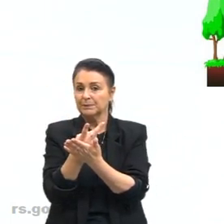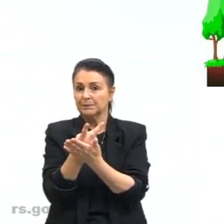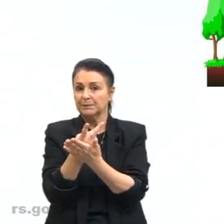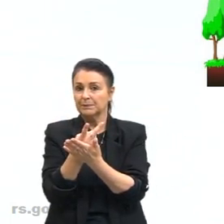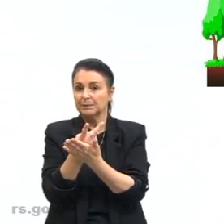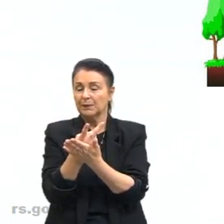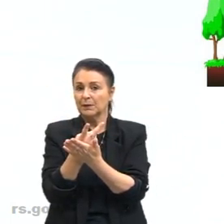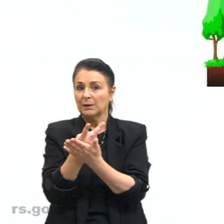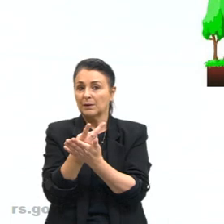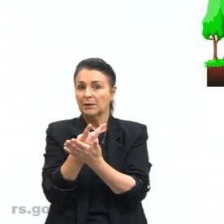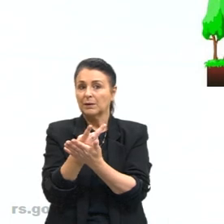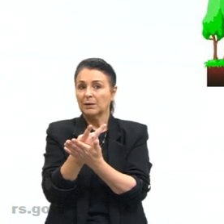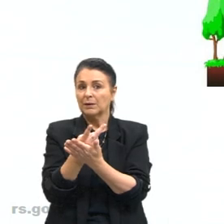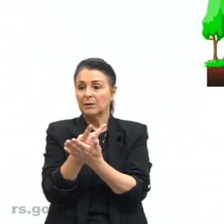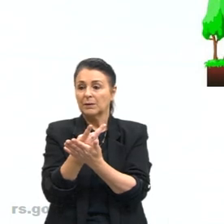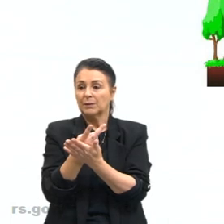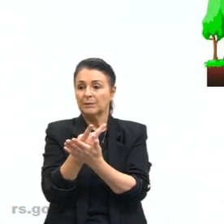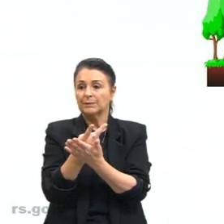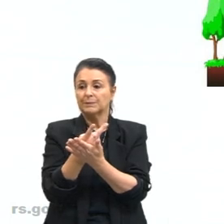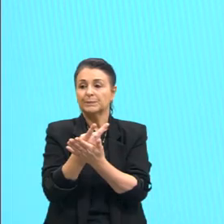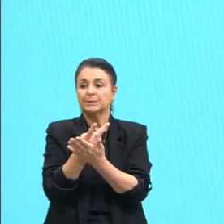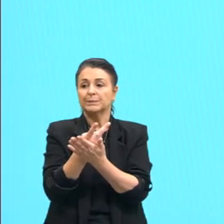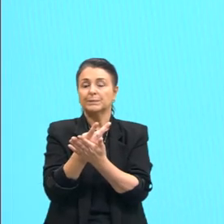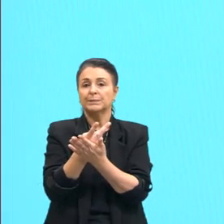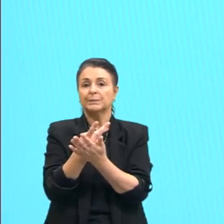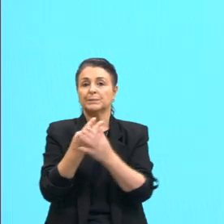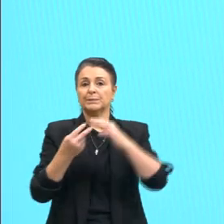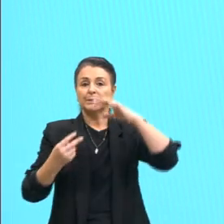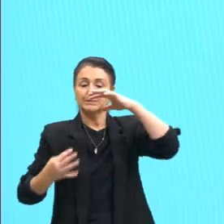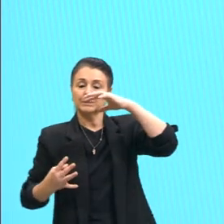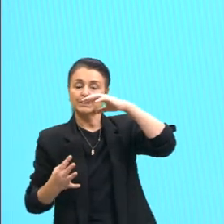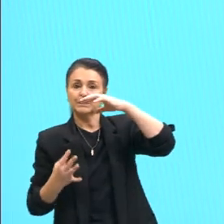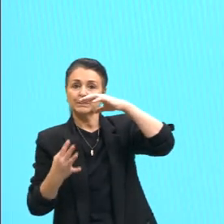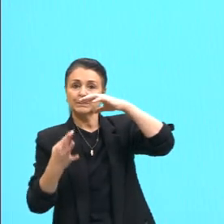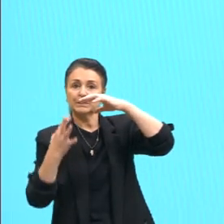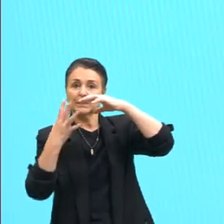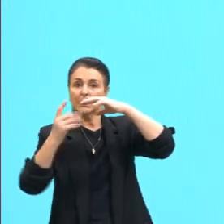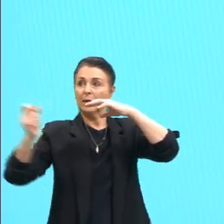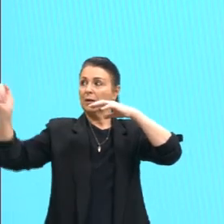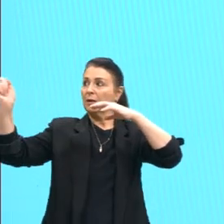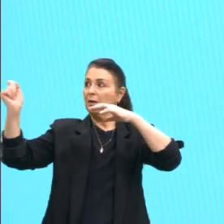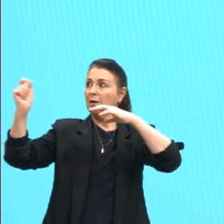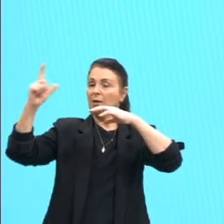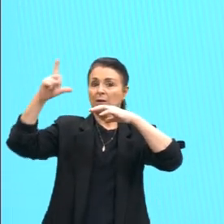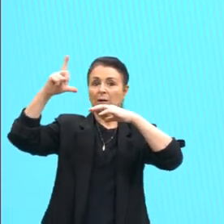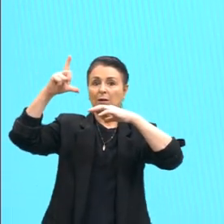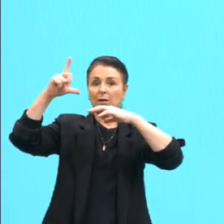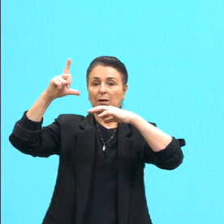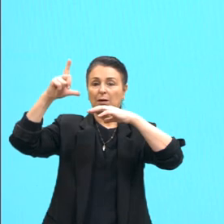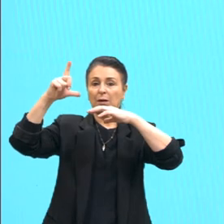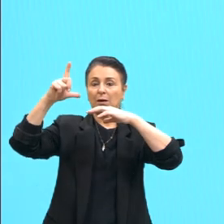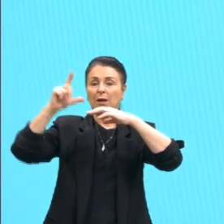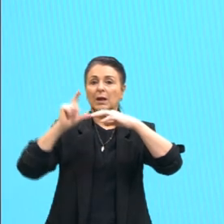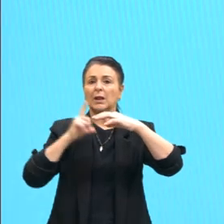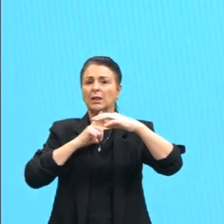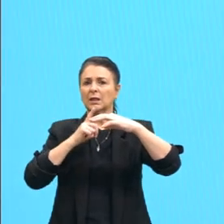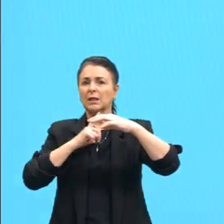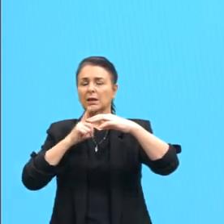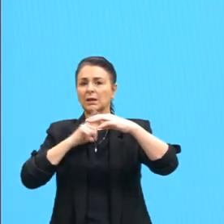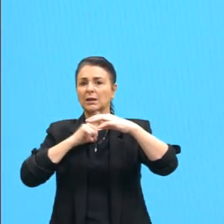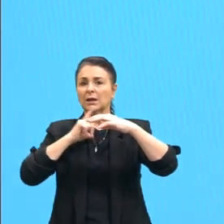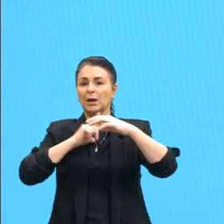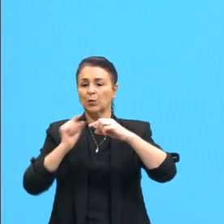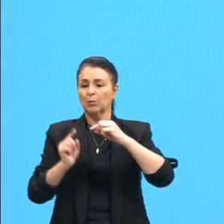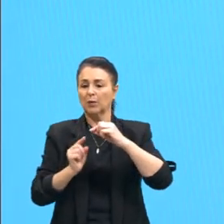O efeito estufa, então. Vem esse raio solar, ele é de uma frequência, de uma frequência, não, desculpa, de uma amplitude